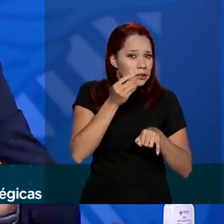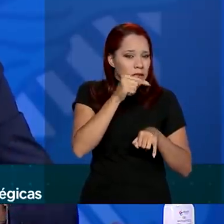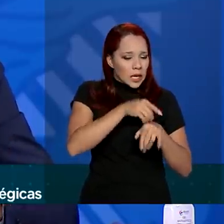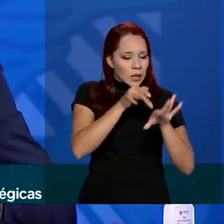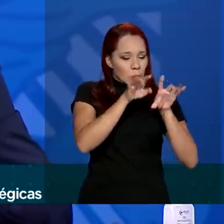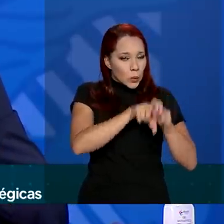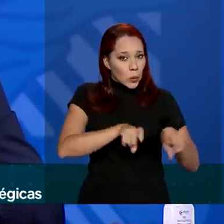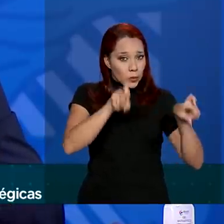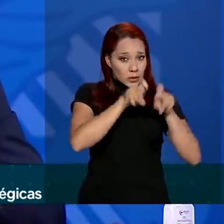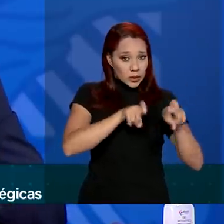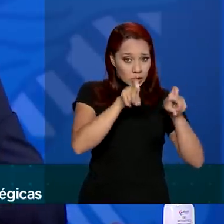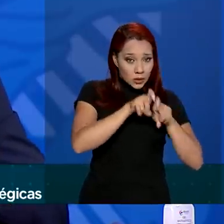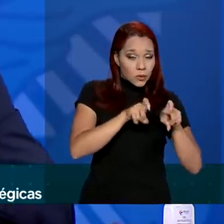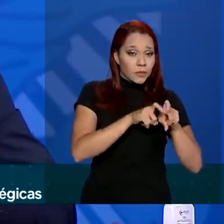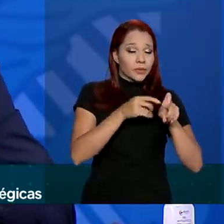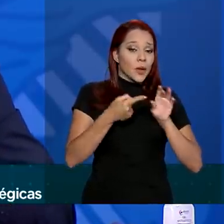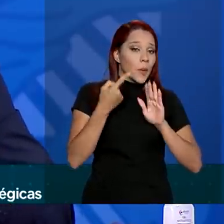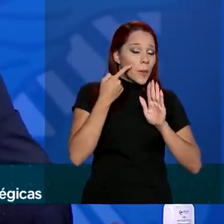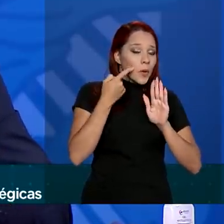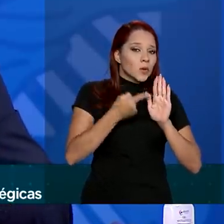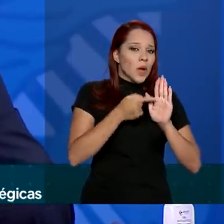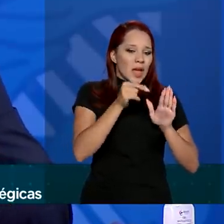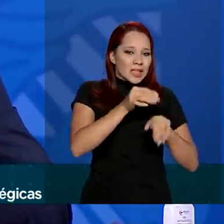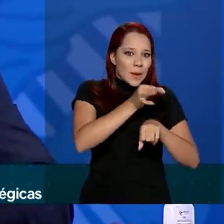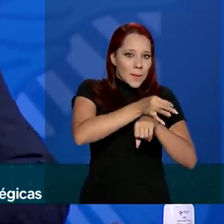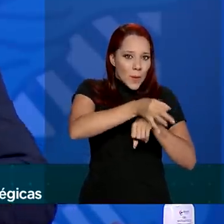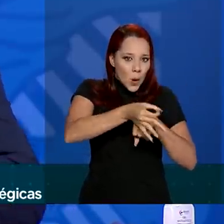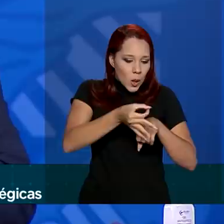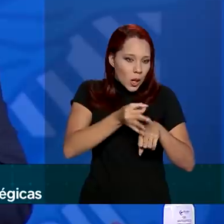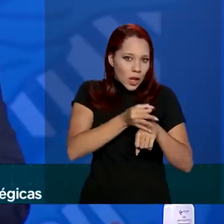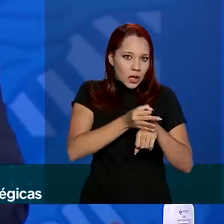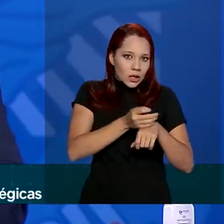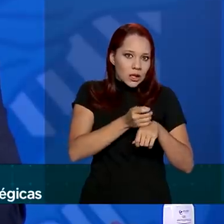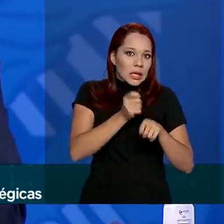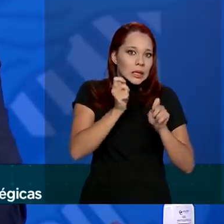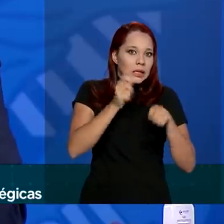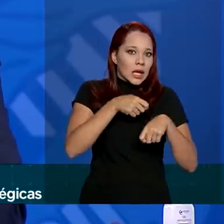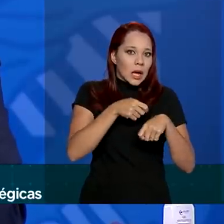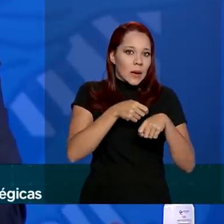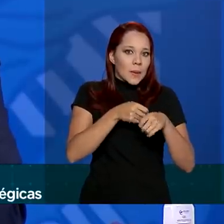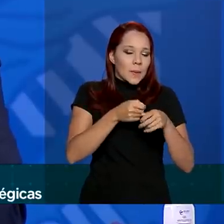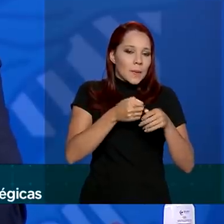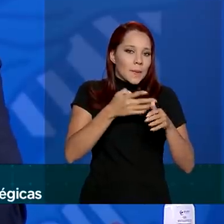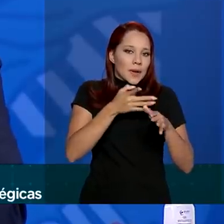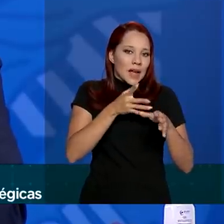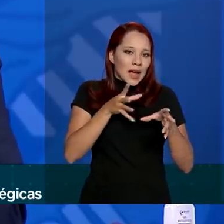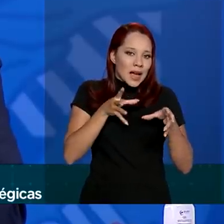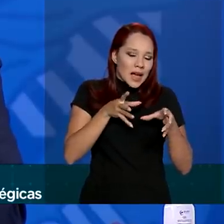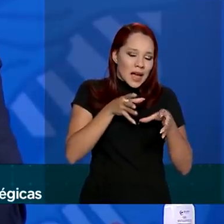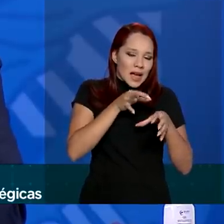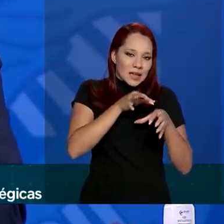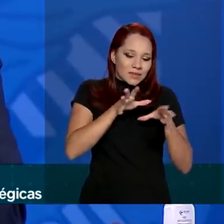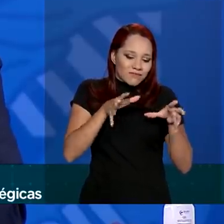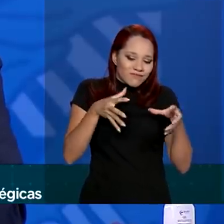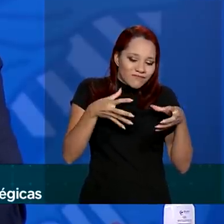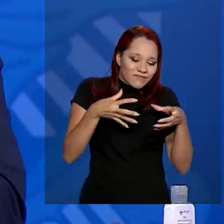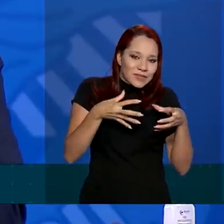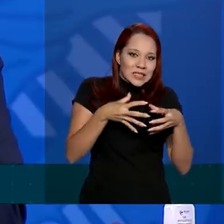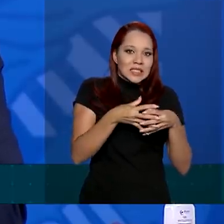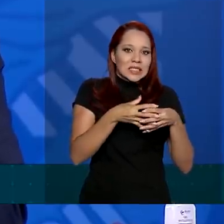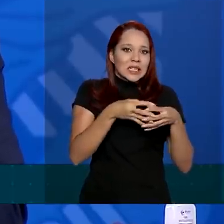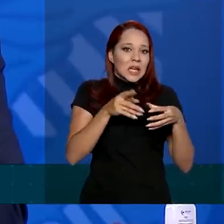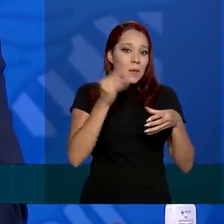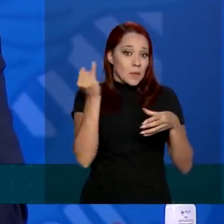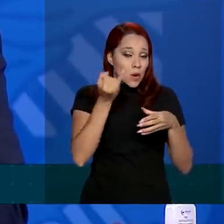computadores, mostrou que essa molécula é capaz de inibir, encaixar na enzima, que é importante na